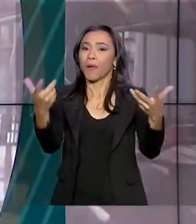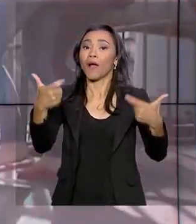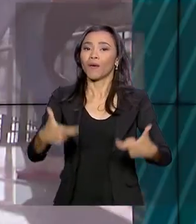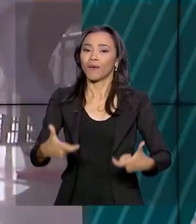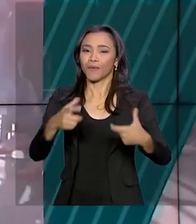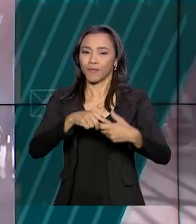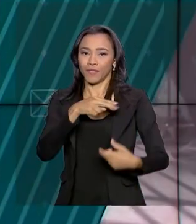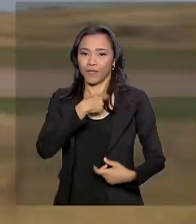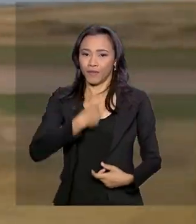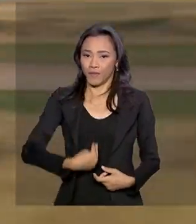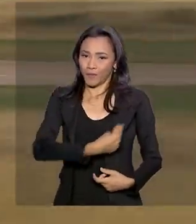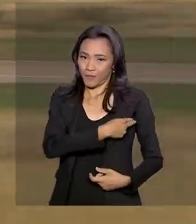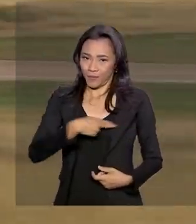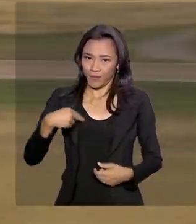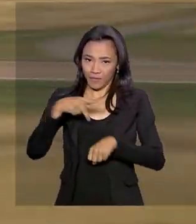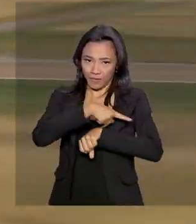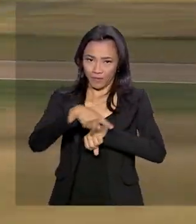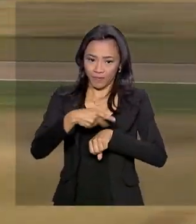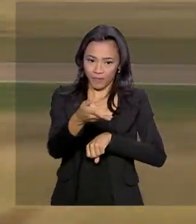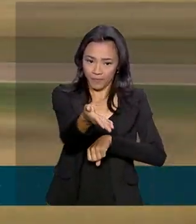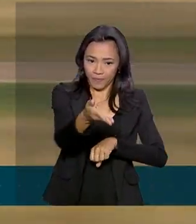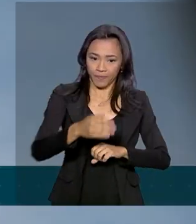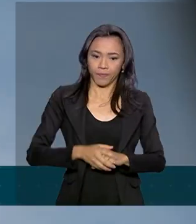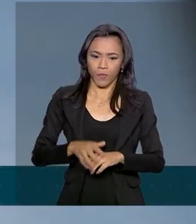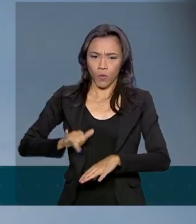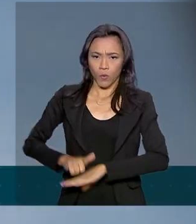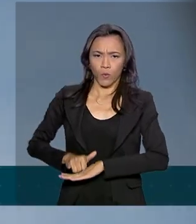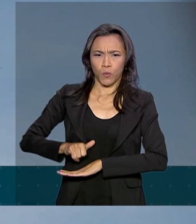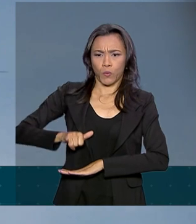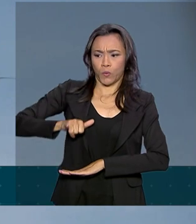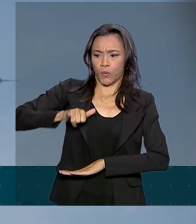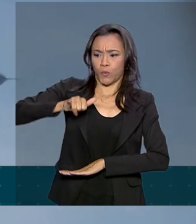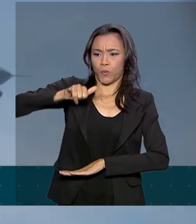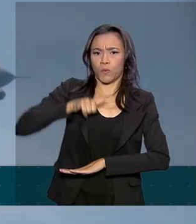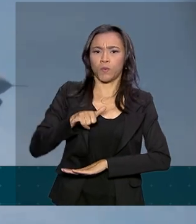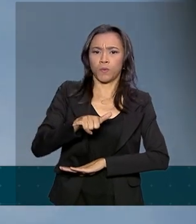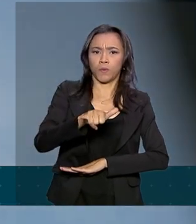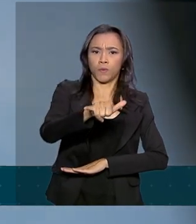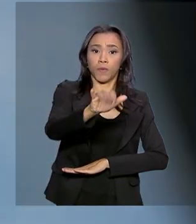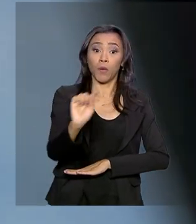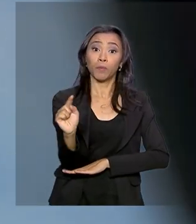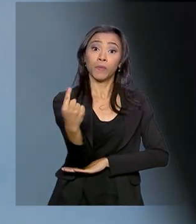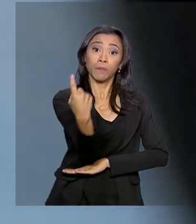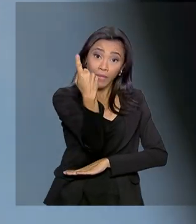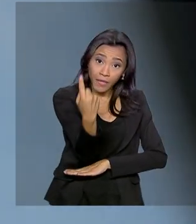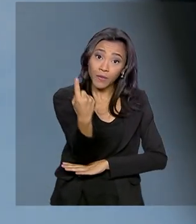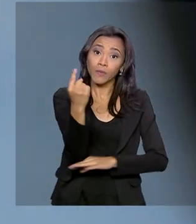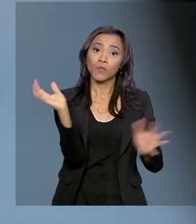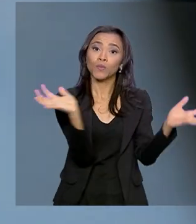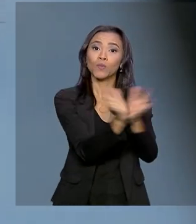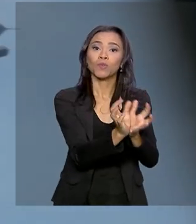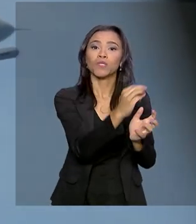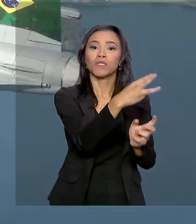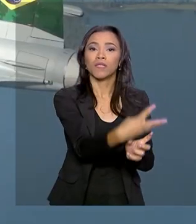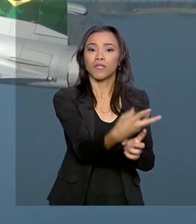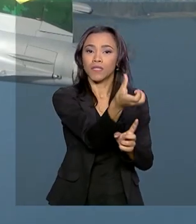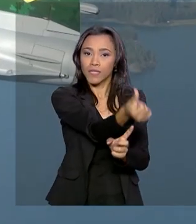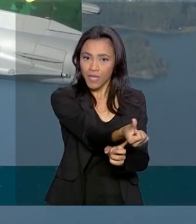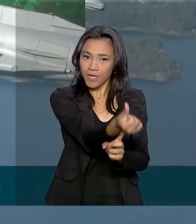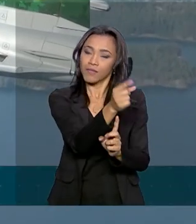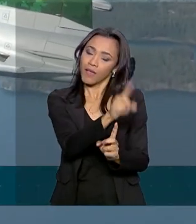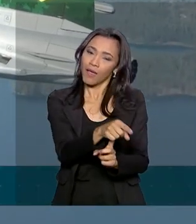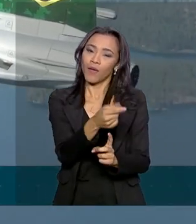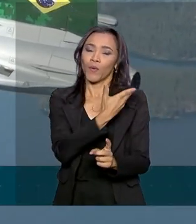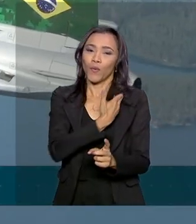Suécia. O Jato 4.100 é o primeiro de um lote de 36 unidades que será recebido pelo